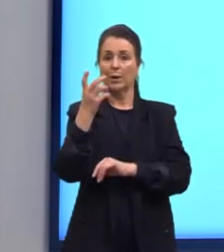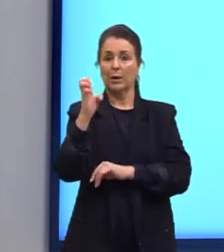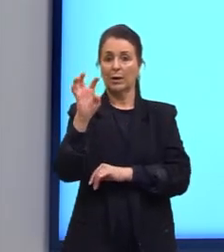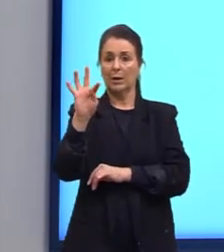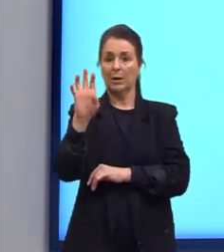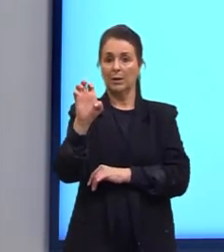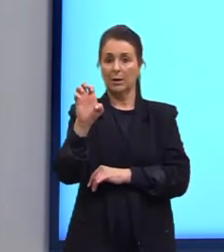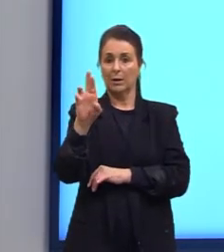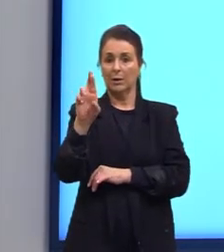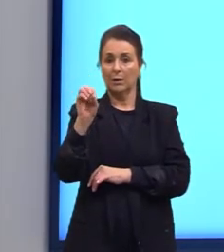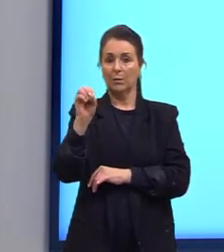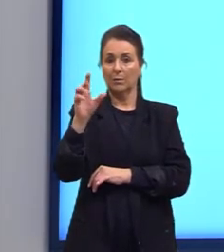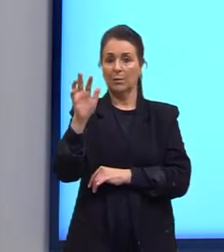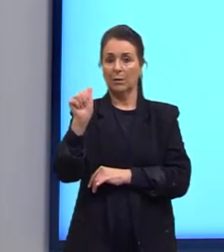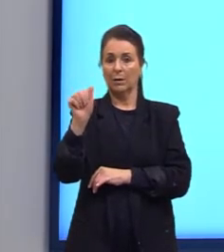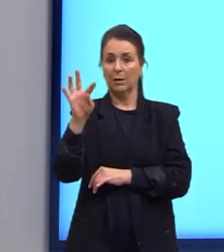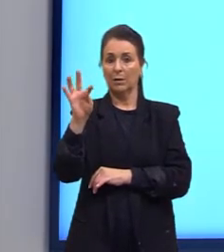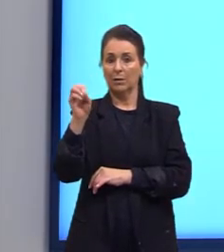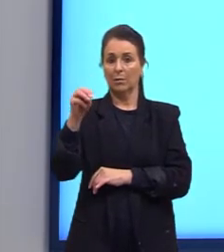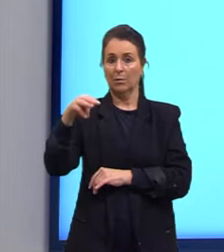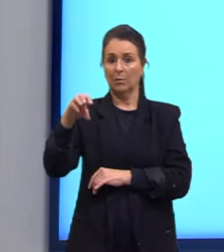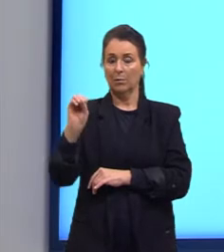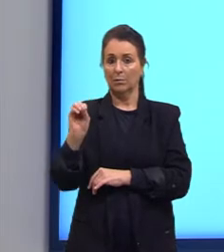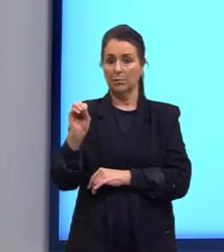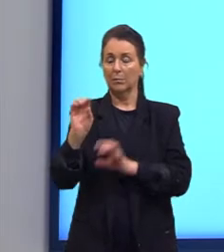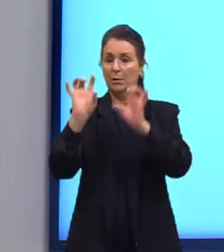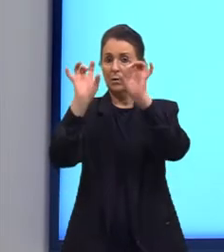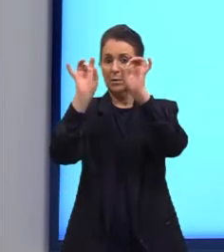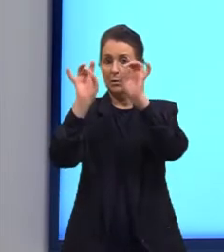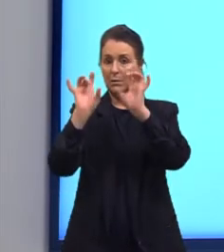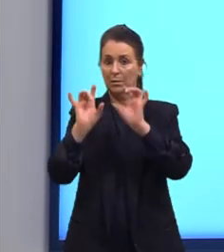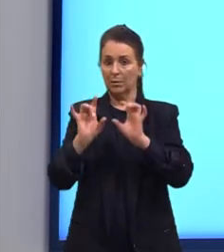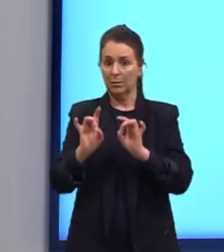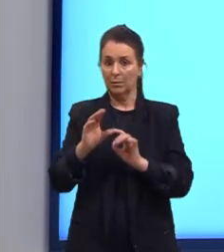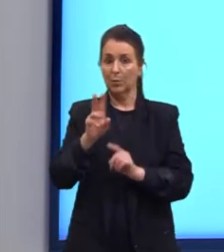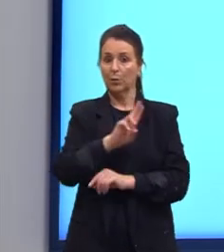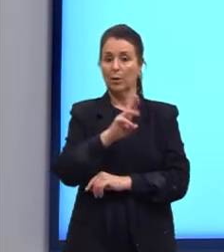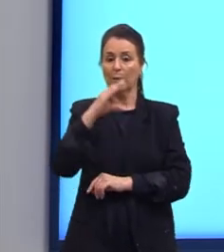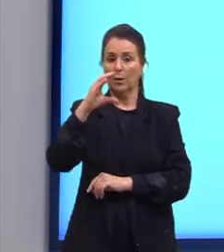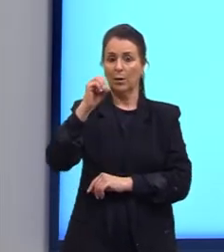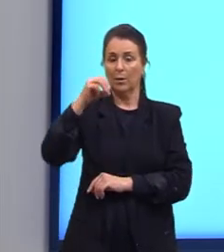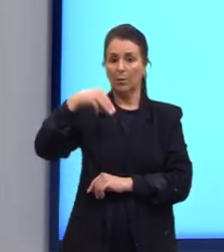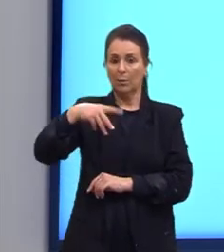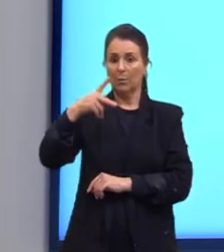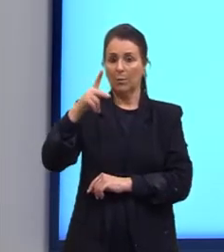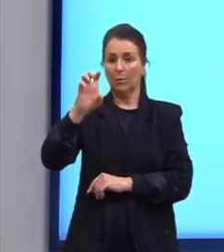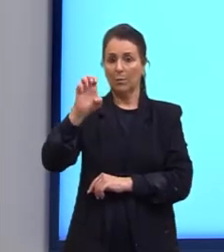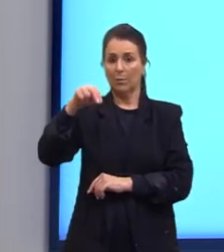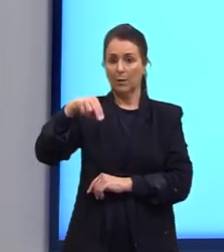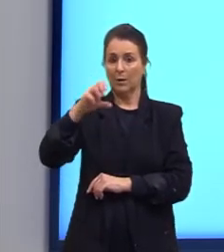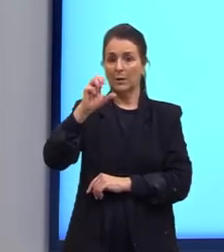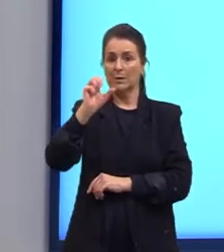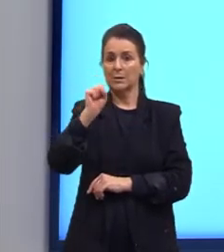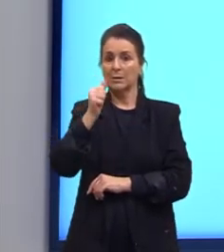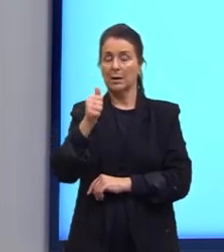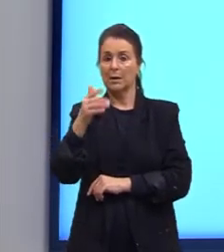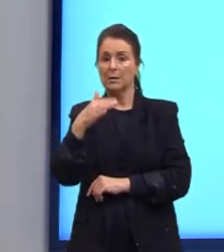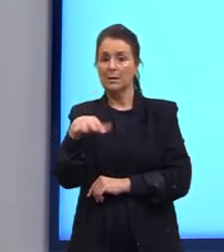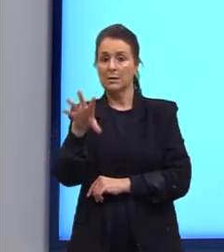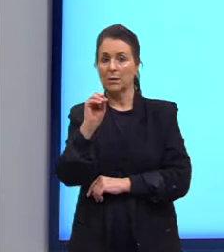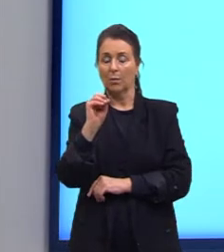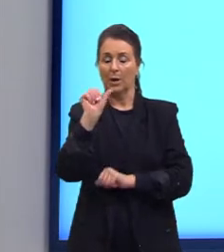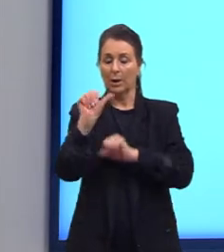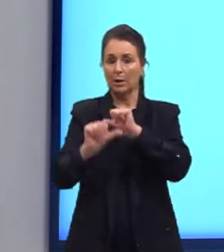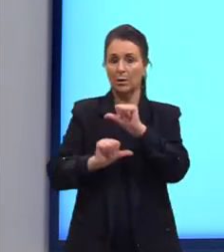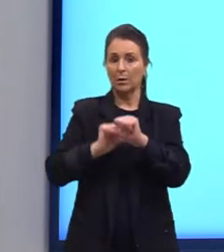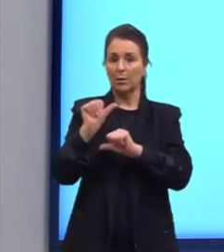mais homeria de posição, mas é um caso especial. Então, uma chamada de compensação, ou metameria, porque aí seria a troca da